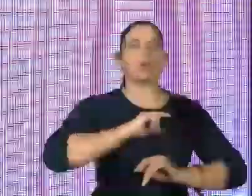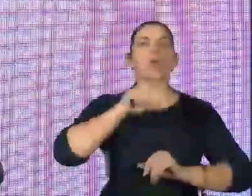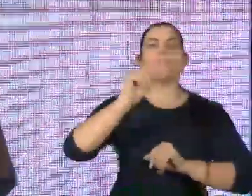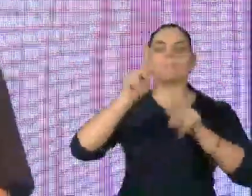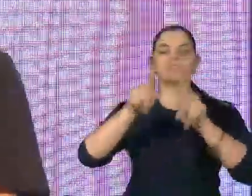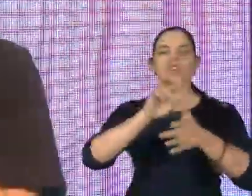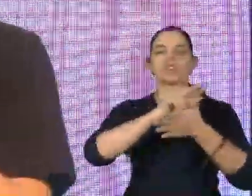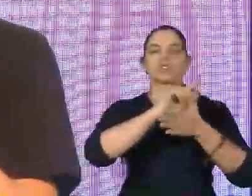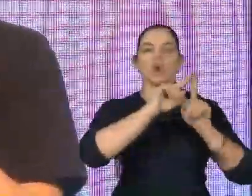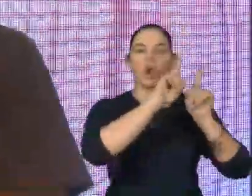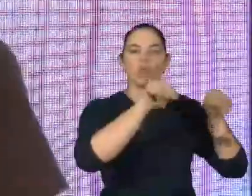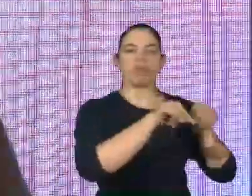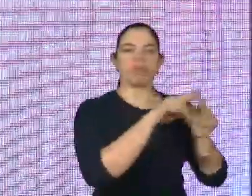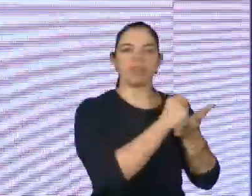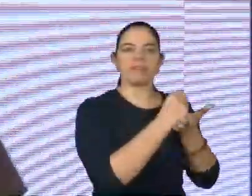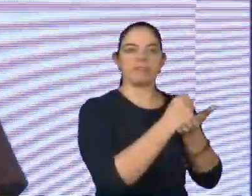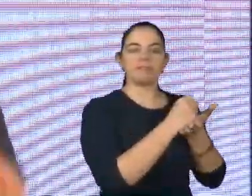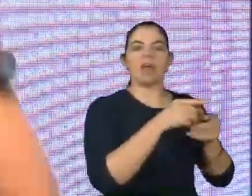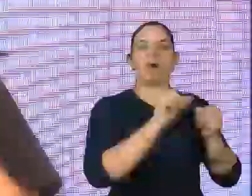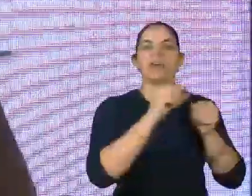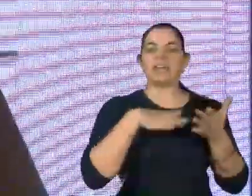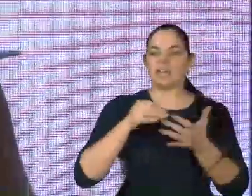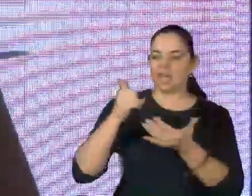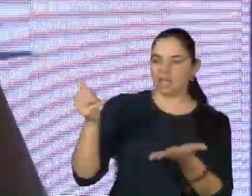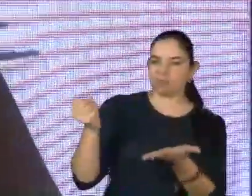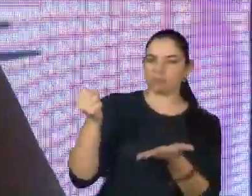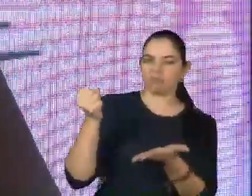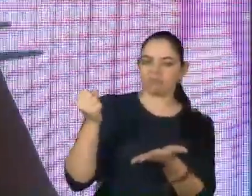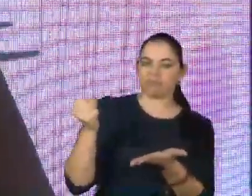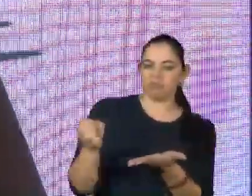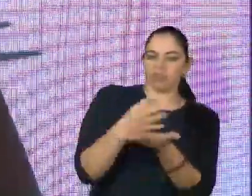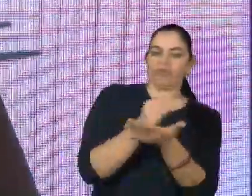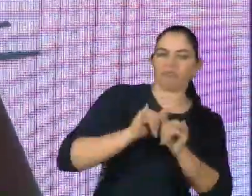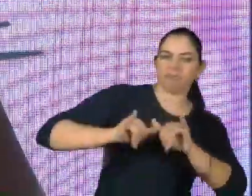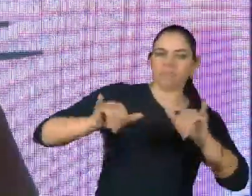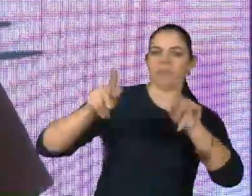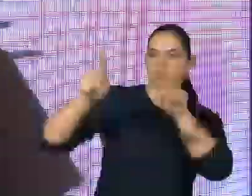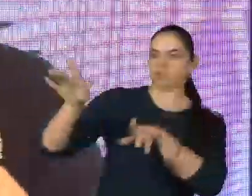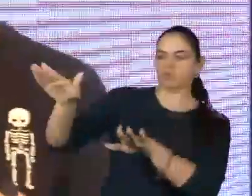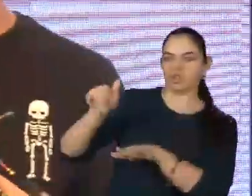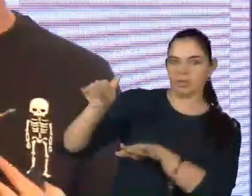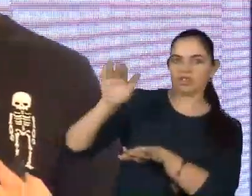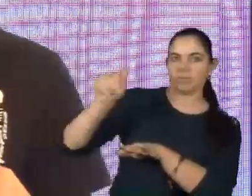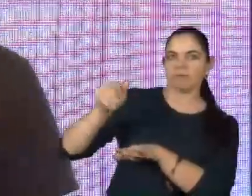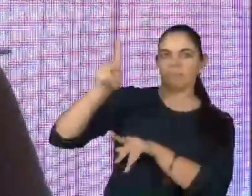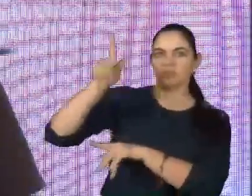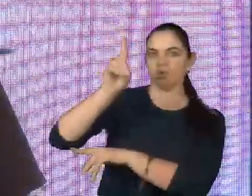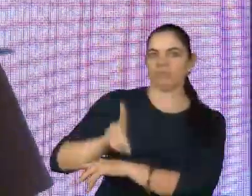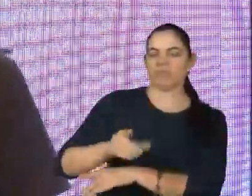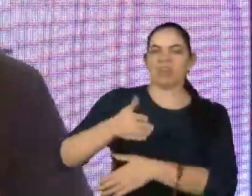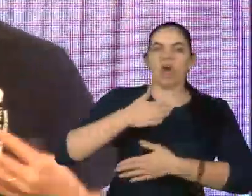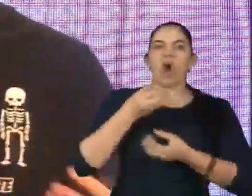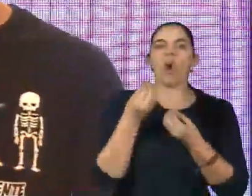e que inovam ao chamar para o seu corpo de colaboradores pessoas com deficiência. Como é que eu,